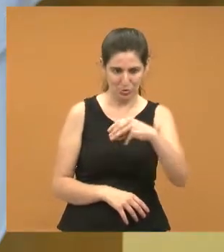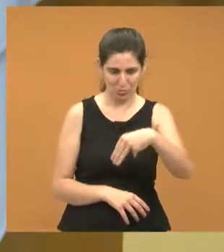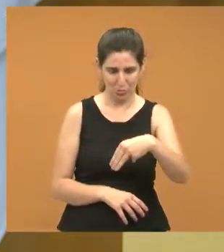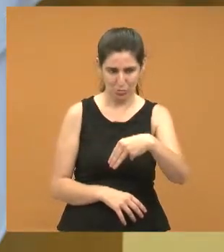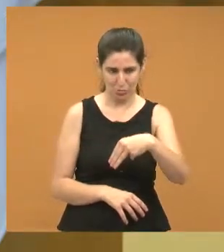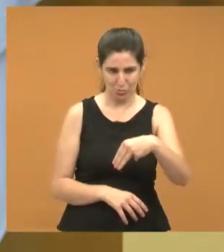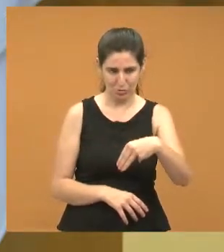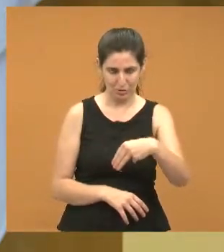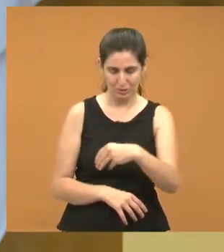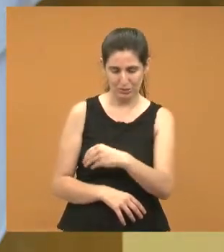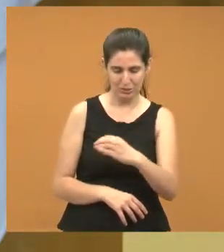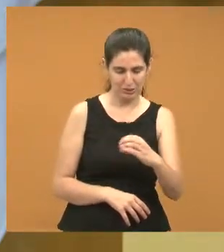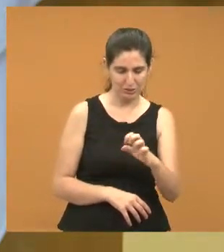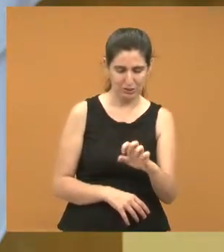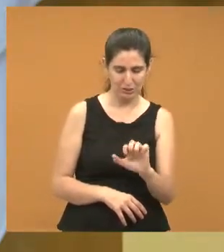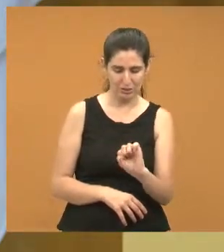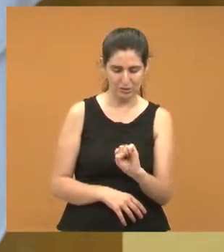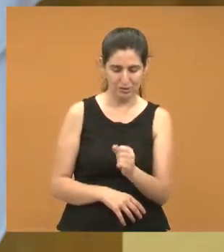Dom César.